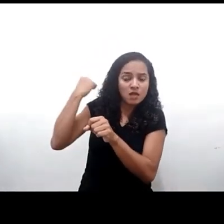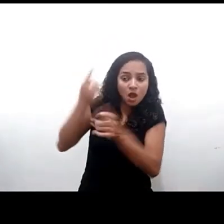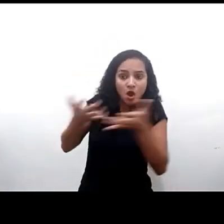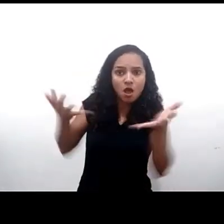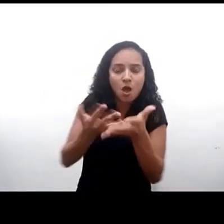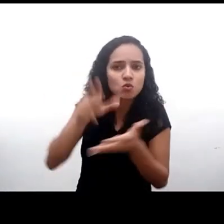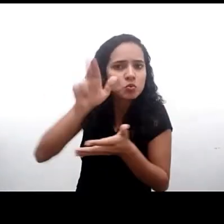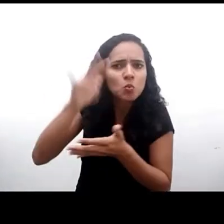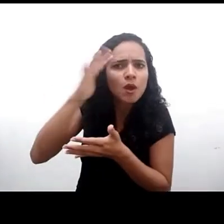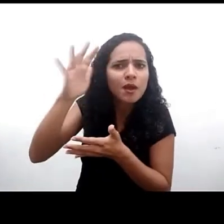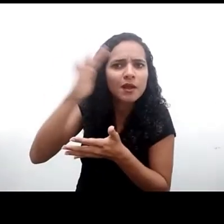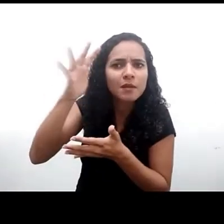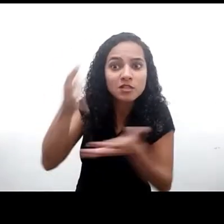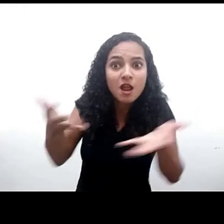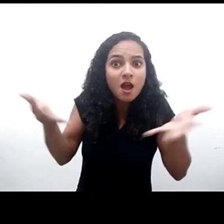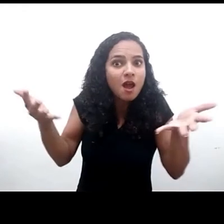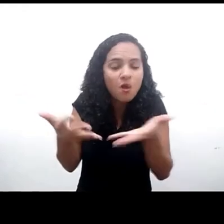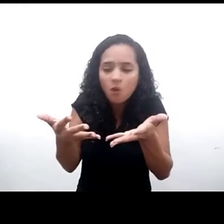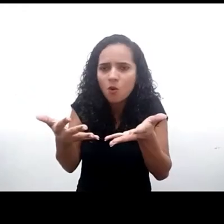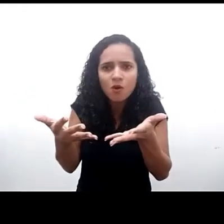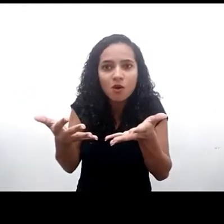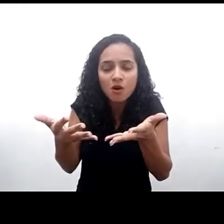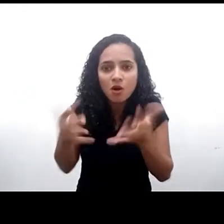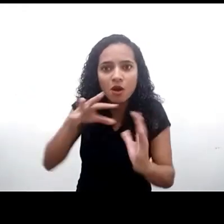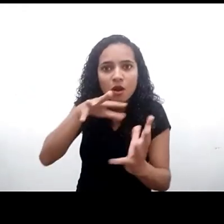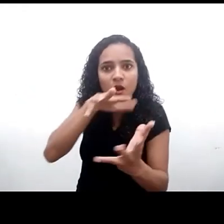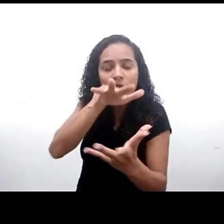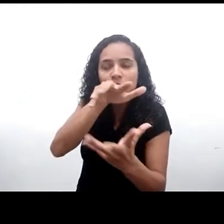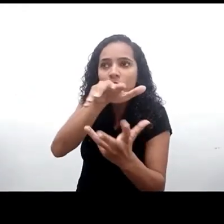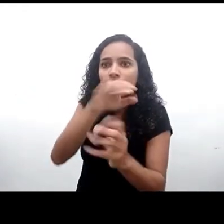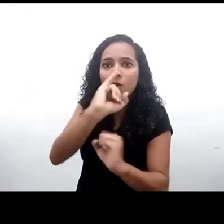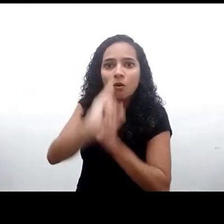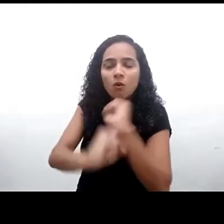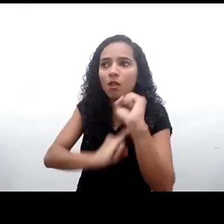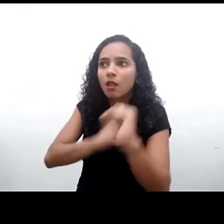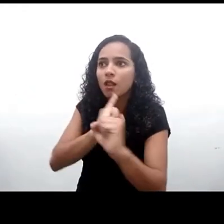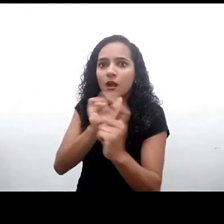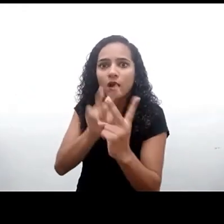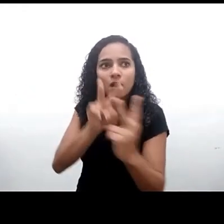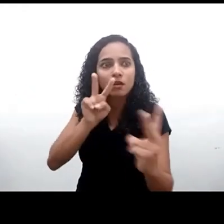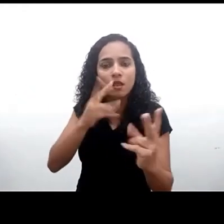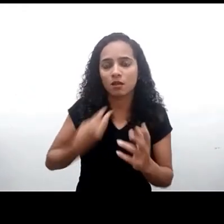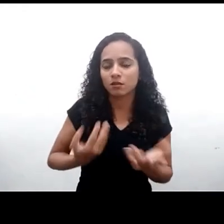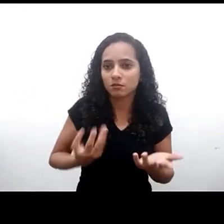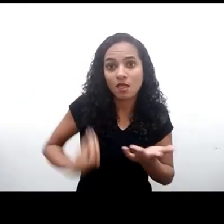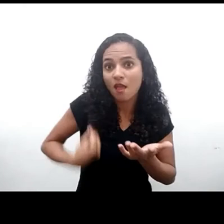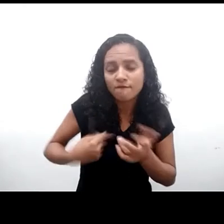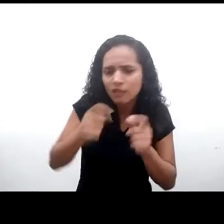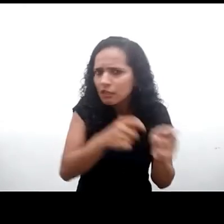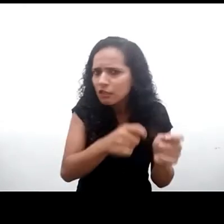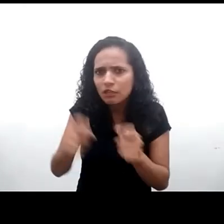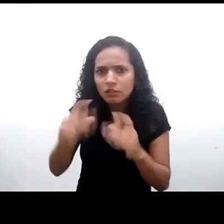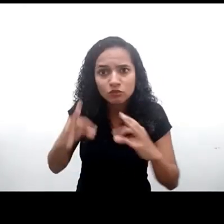um cenário online que prescindisse das relações e da vida cotidiana. Nesse sentido, nós